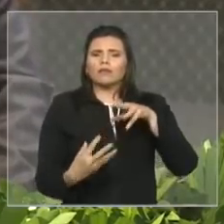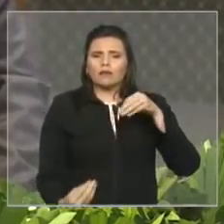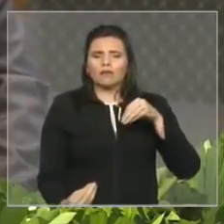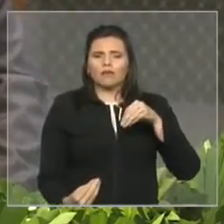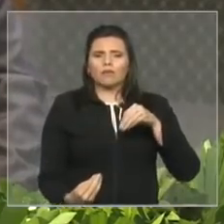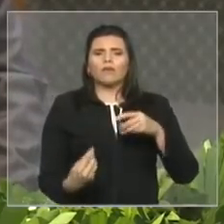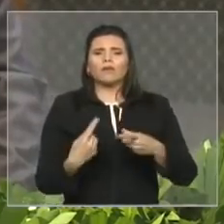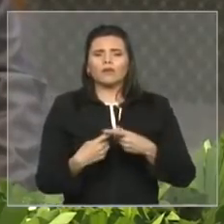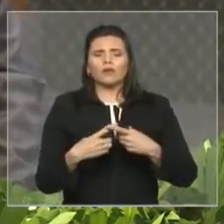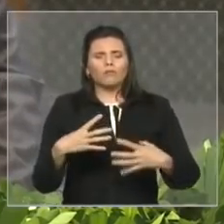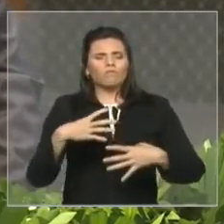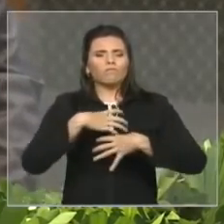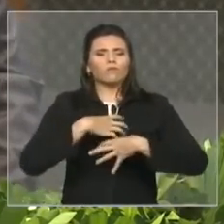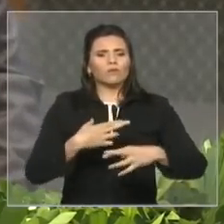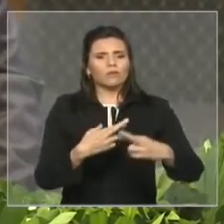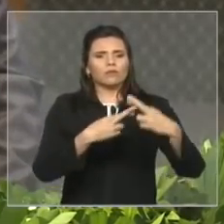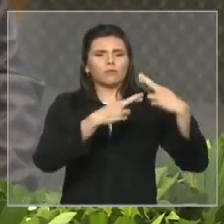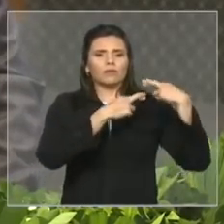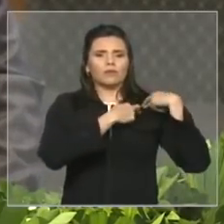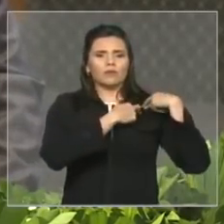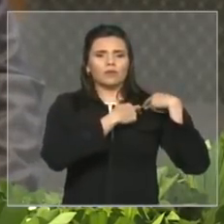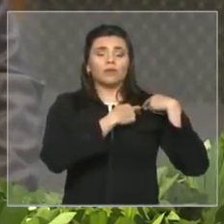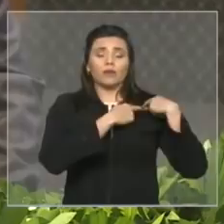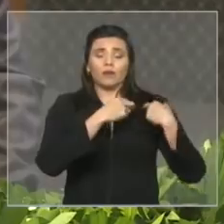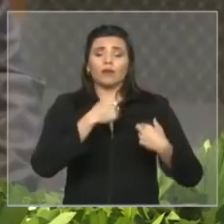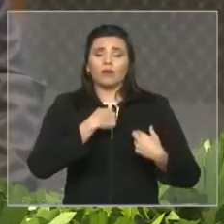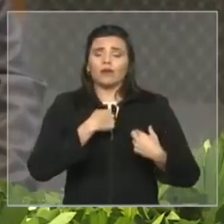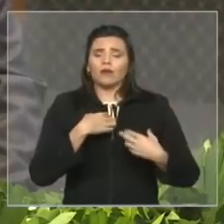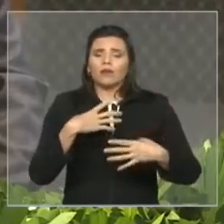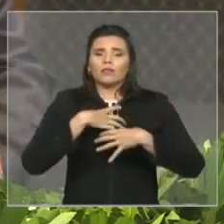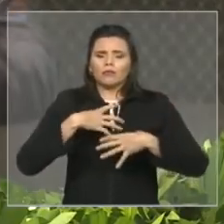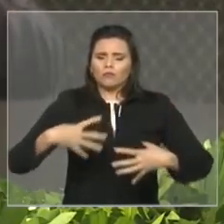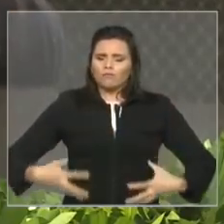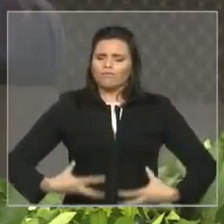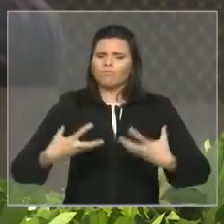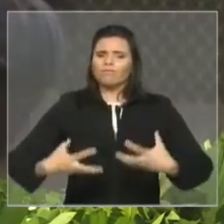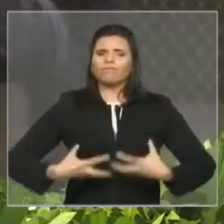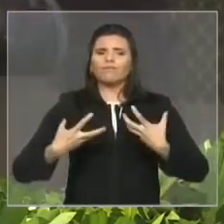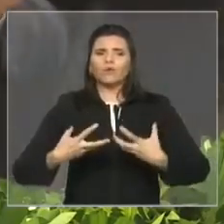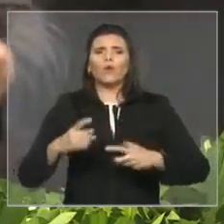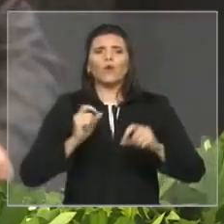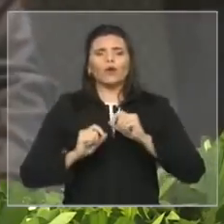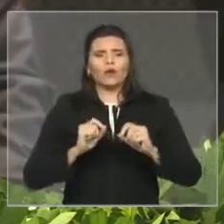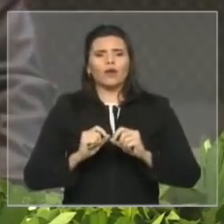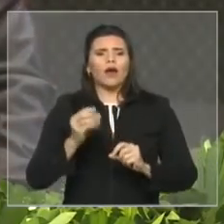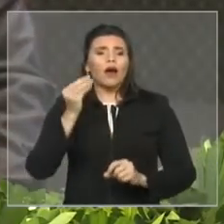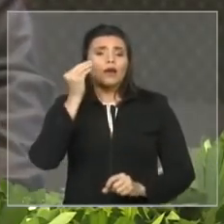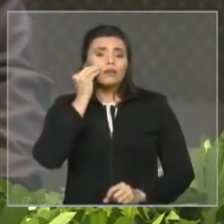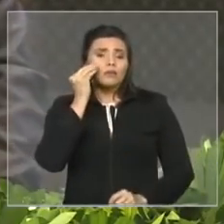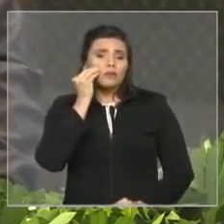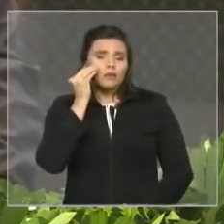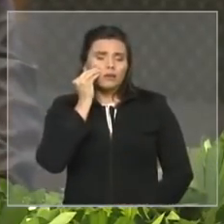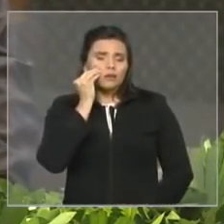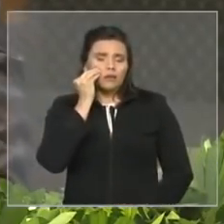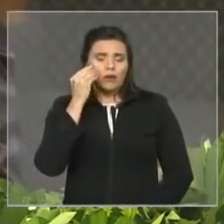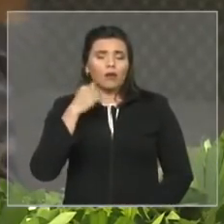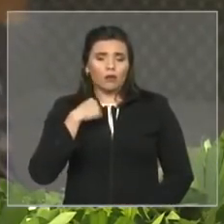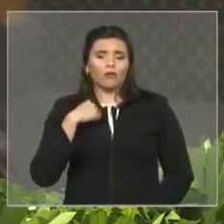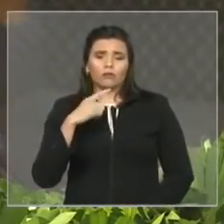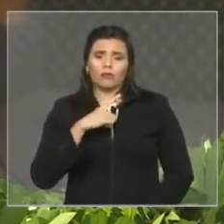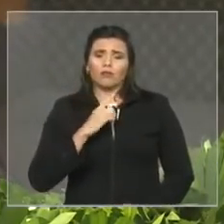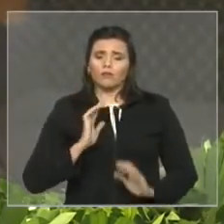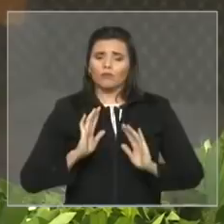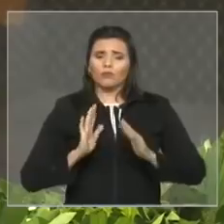responsabilidade. E sinto a motivação de fazer com que a experiência não se transforme em